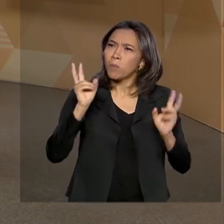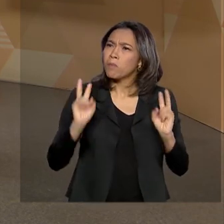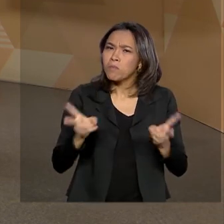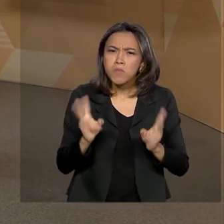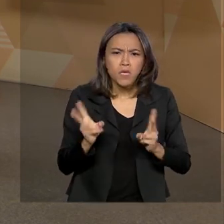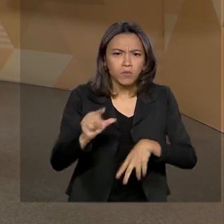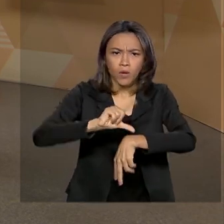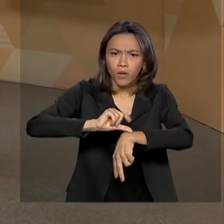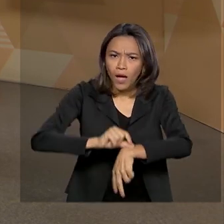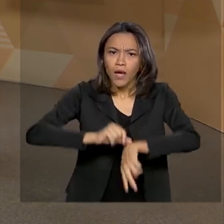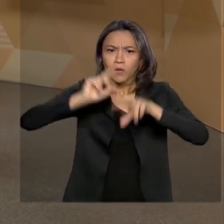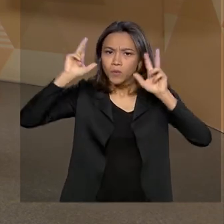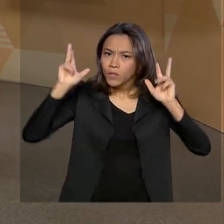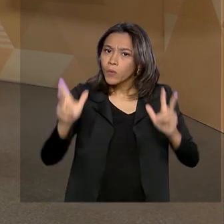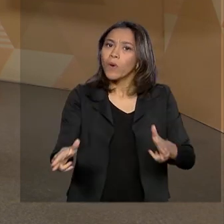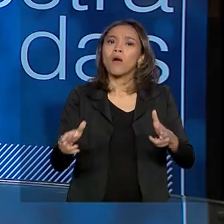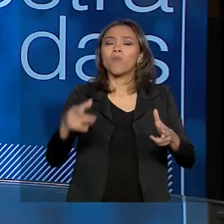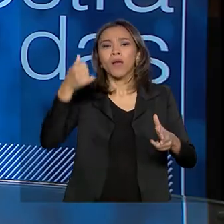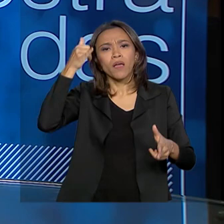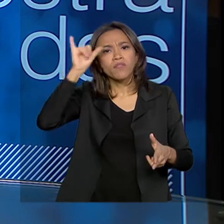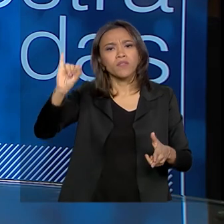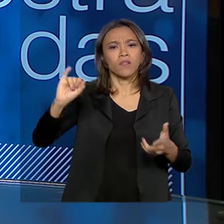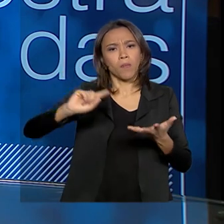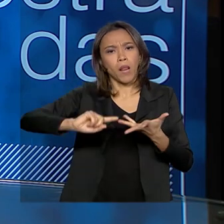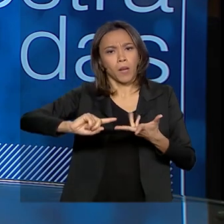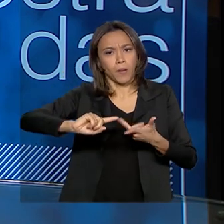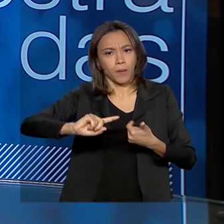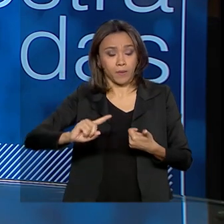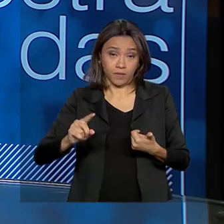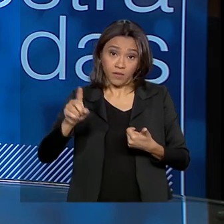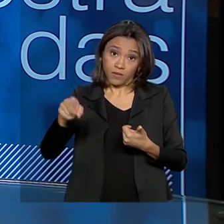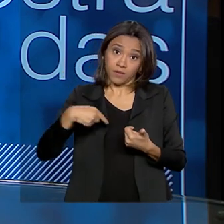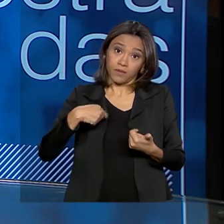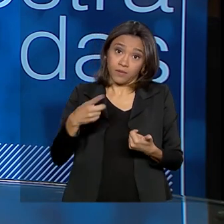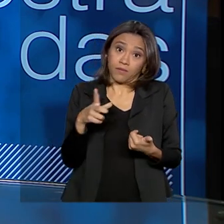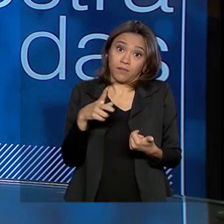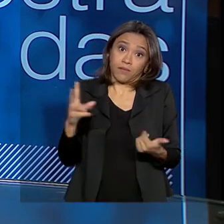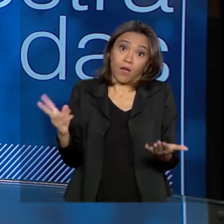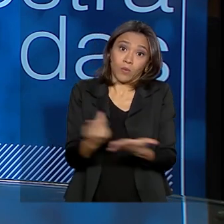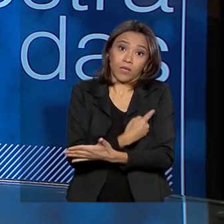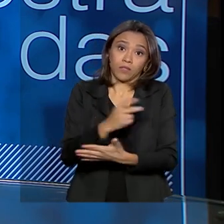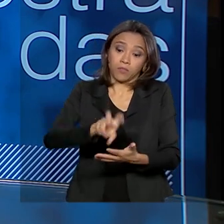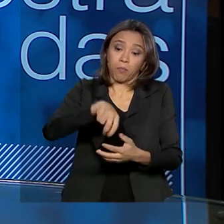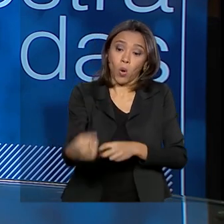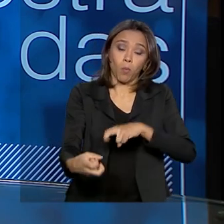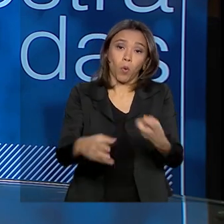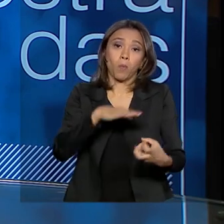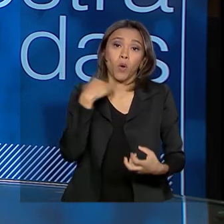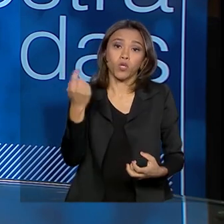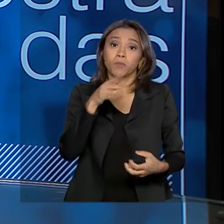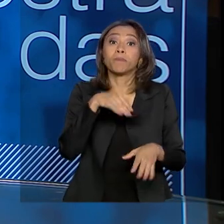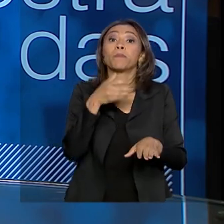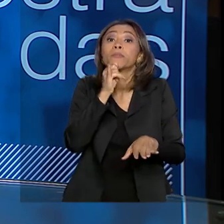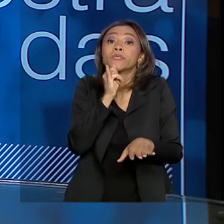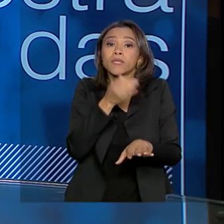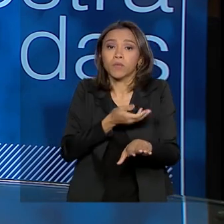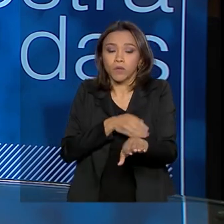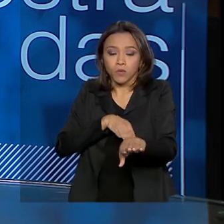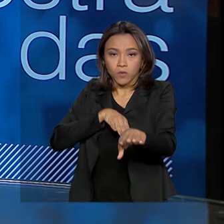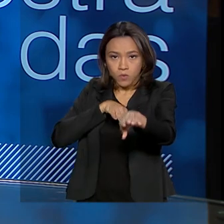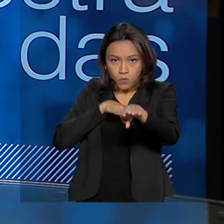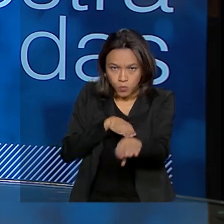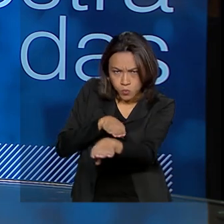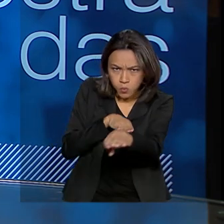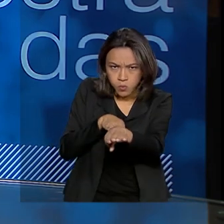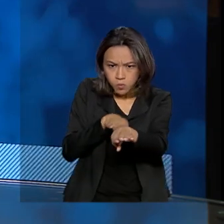enfrentamento àquelas infrações que a gente entende que têm uma maior letalidade. Exemplo, a questão das ultrapassagens. A